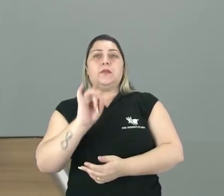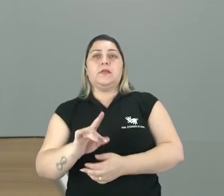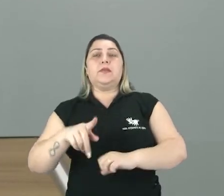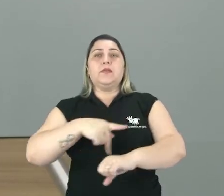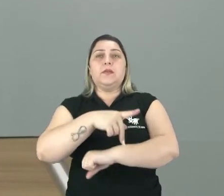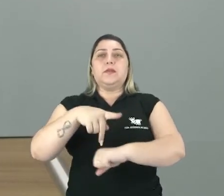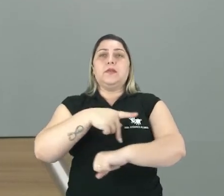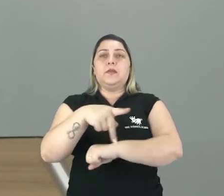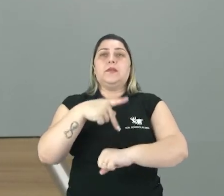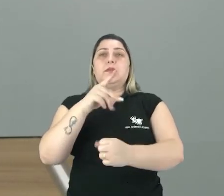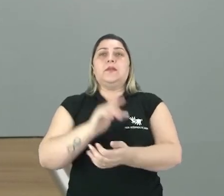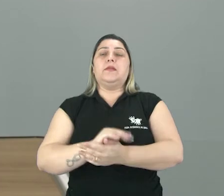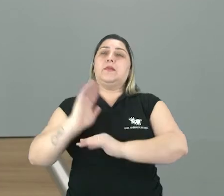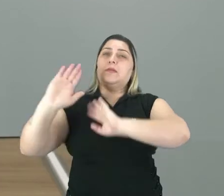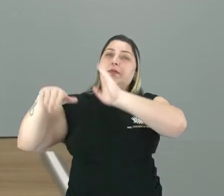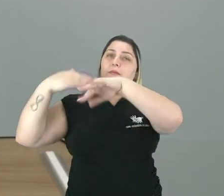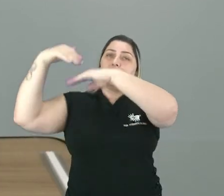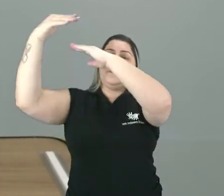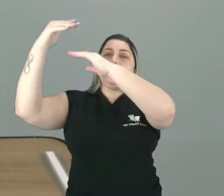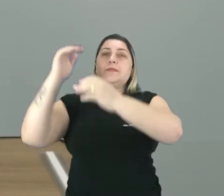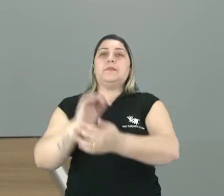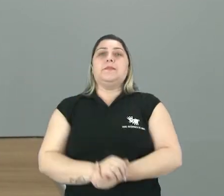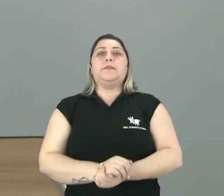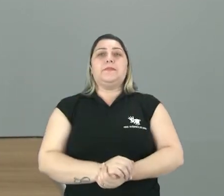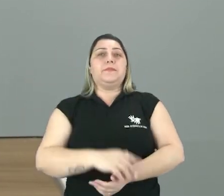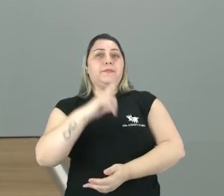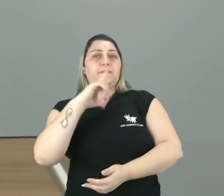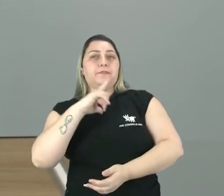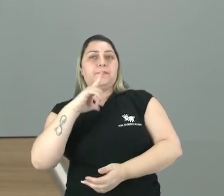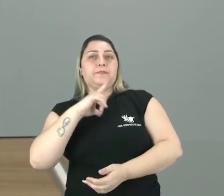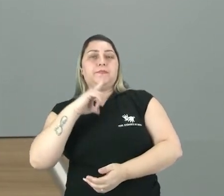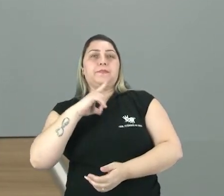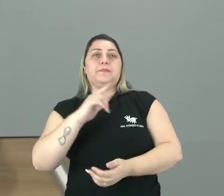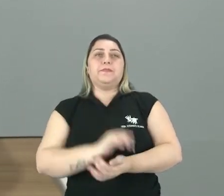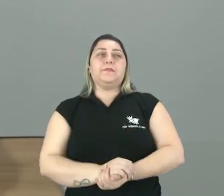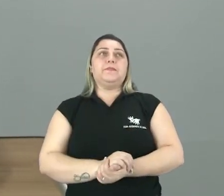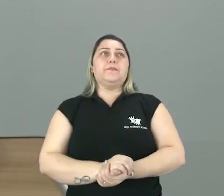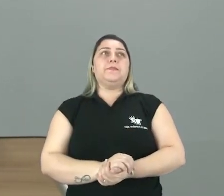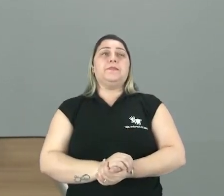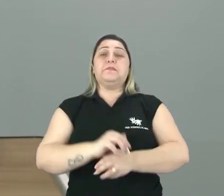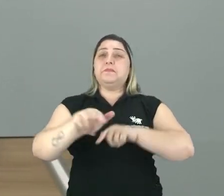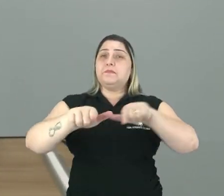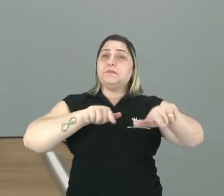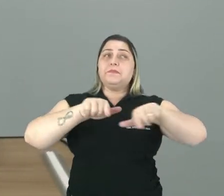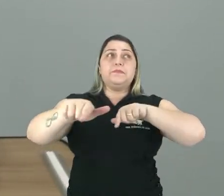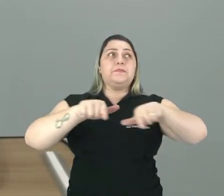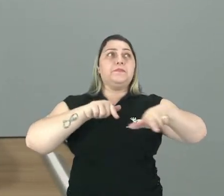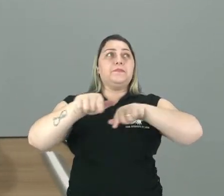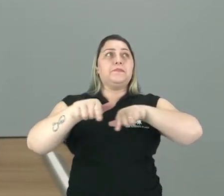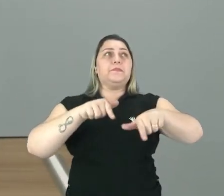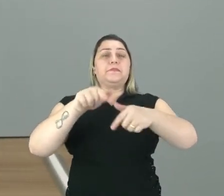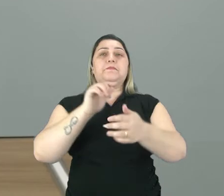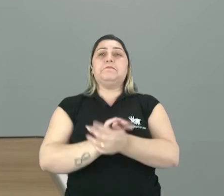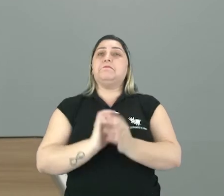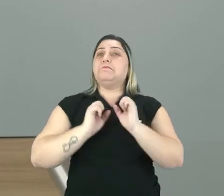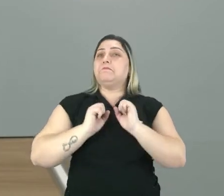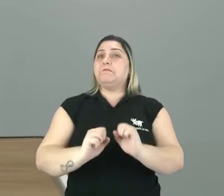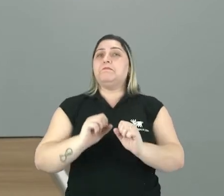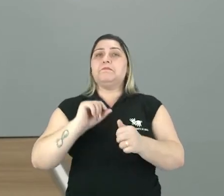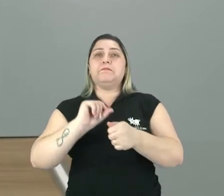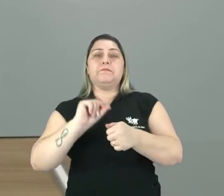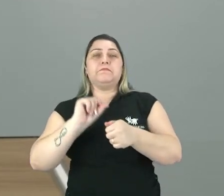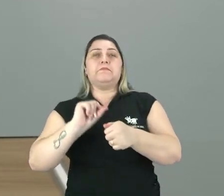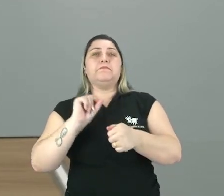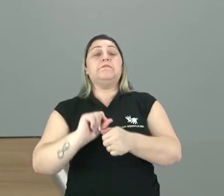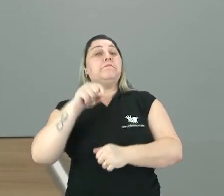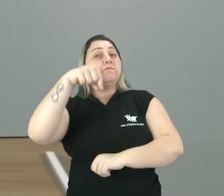desenvolvido. Ali tem atividades. Coisas que eu posso realizar. Que